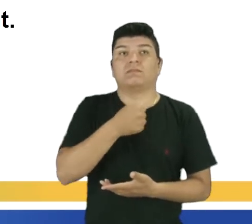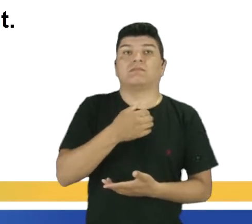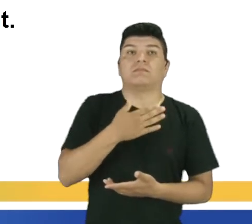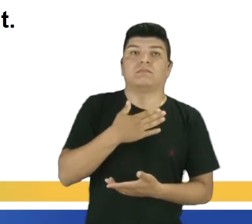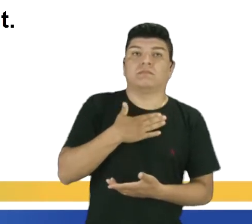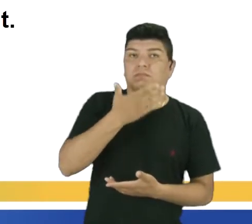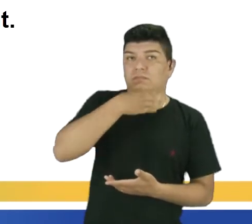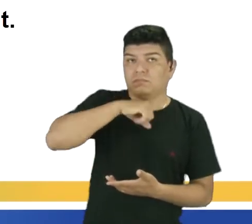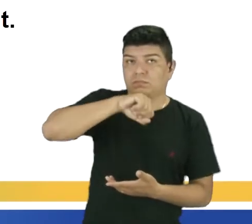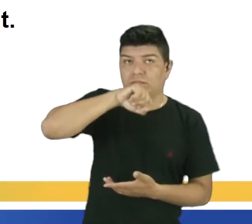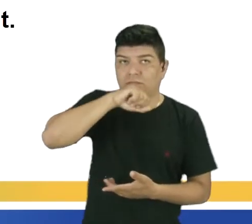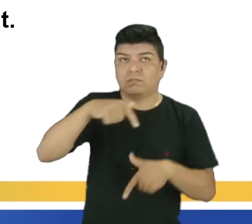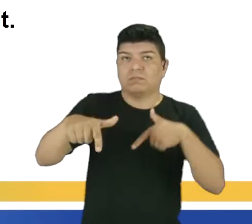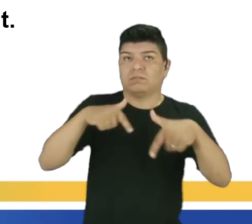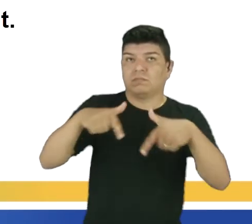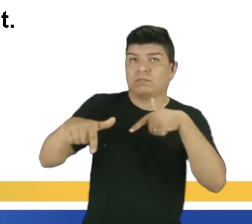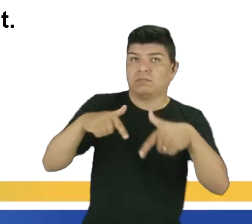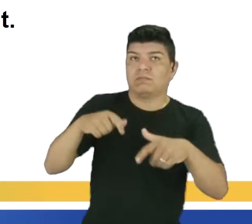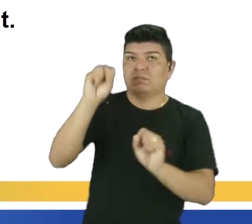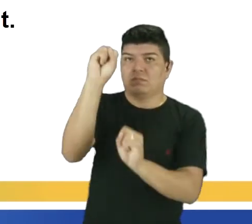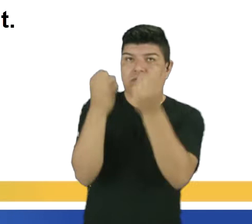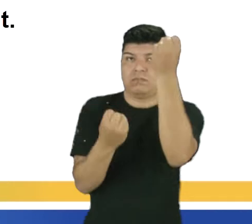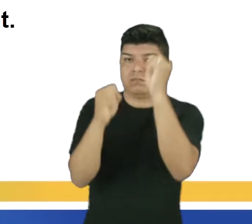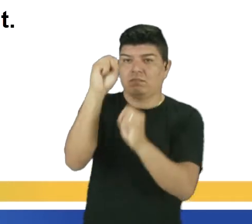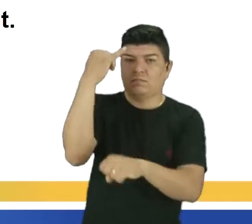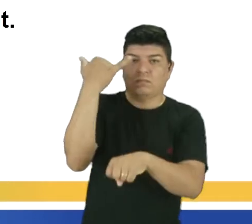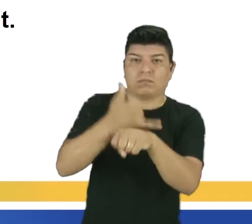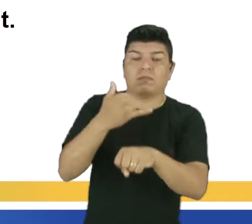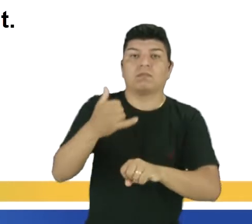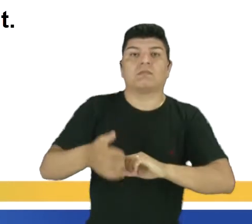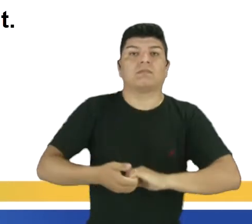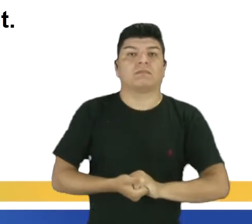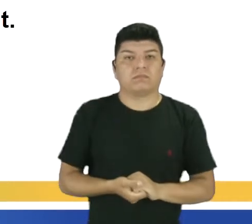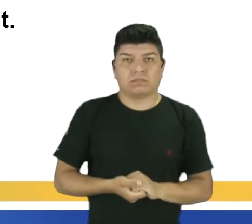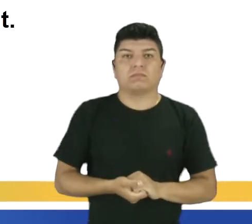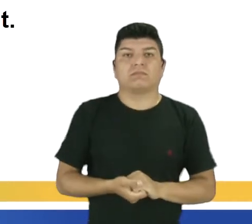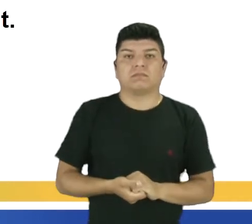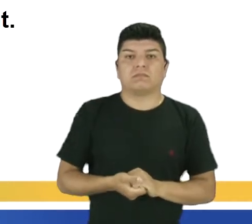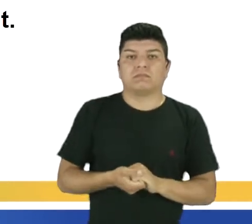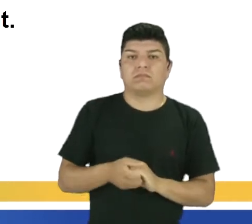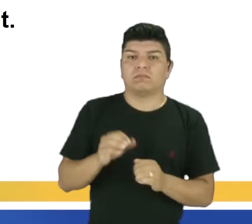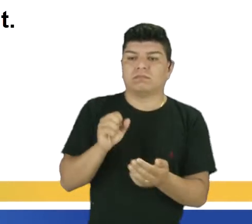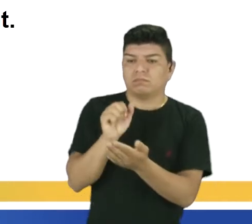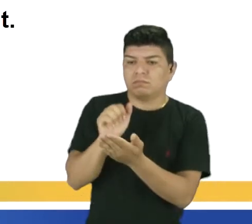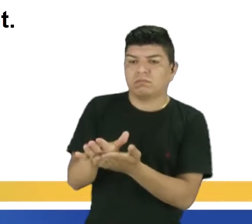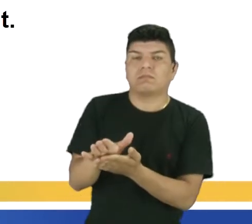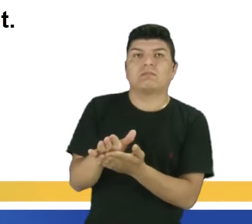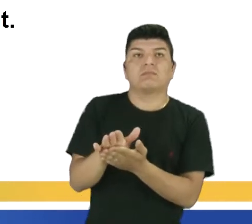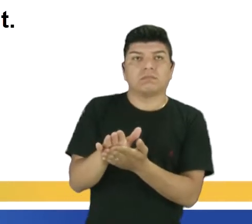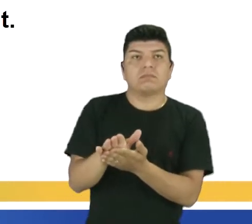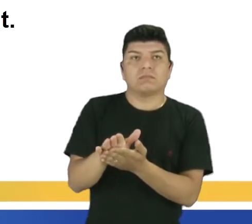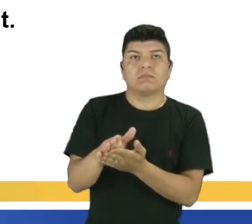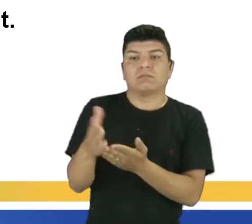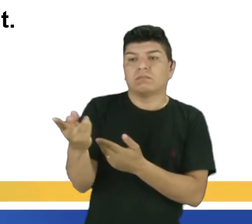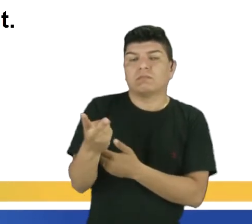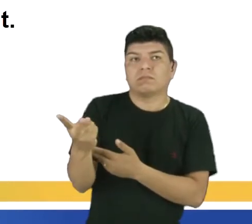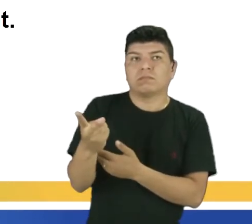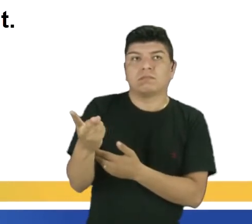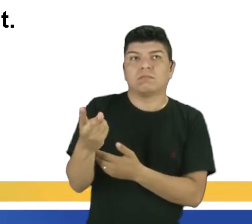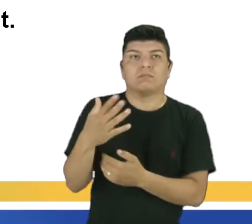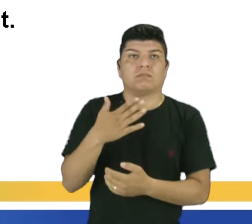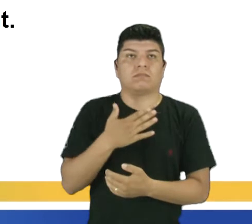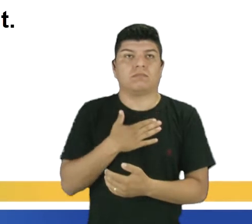né, meu avô e meu pai trabalham na fábrica de aço. Em português eu poderia excluir o ambos, poderia dizer apenas meu avô e meu pai